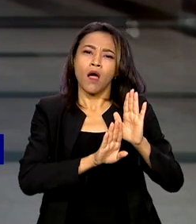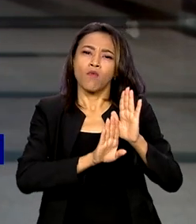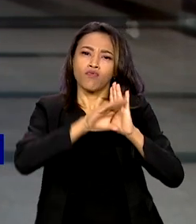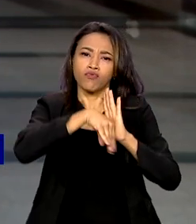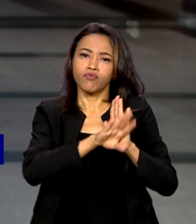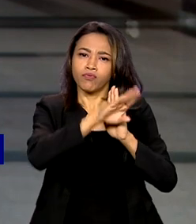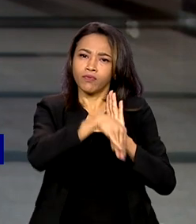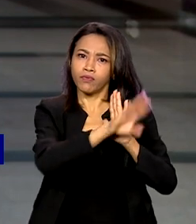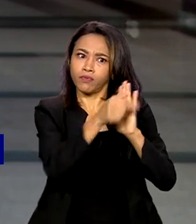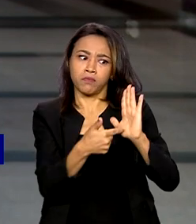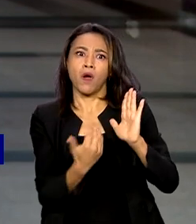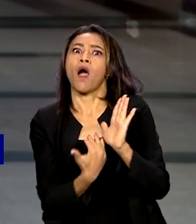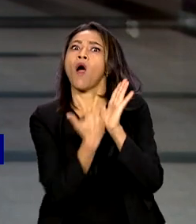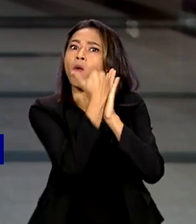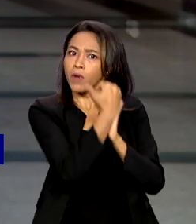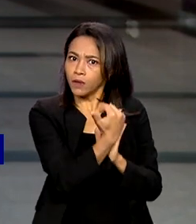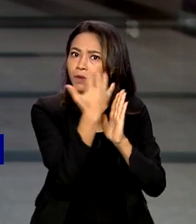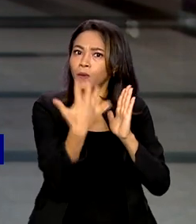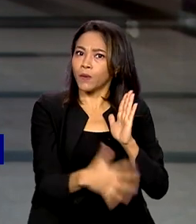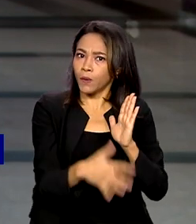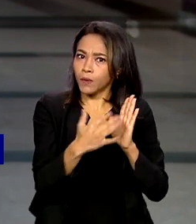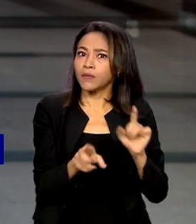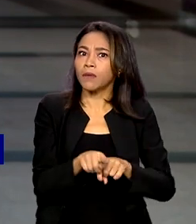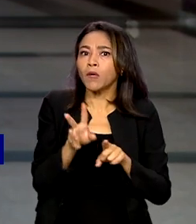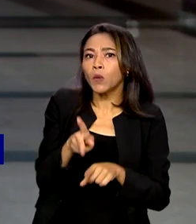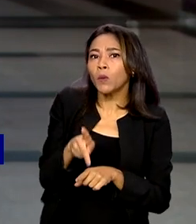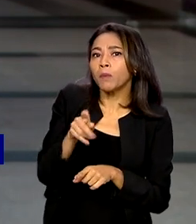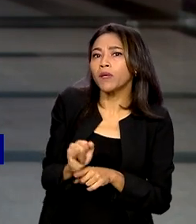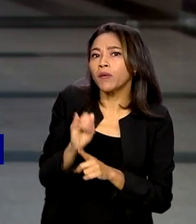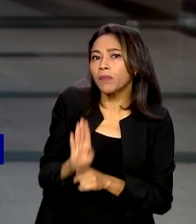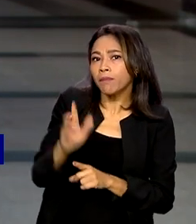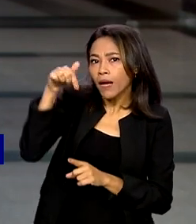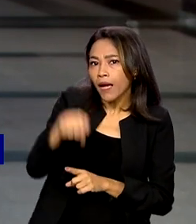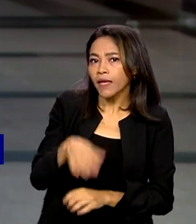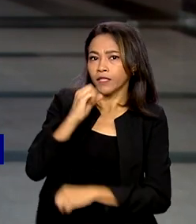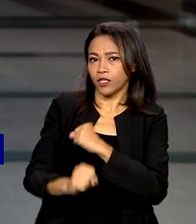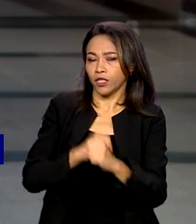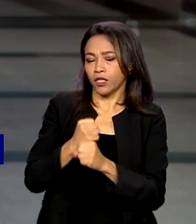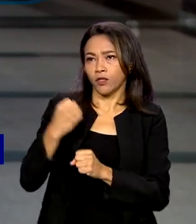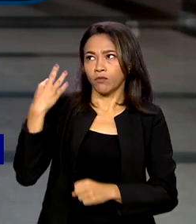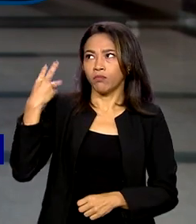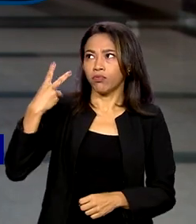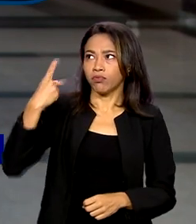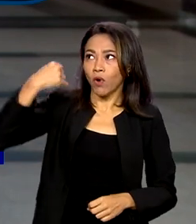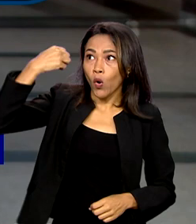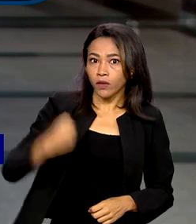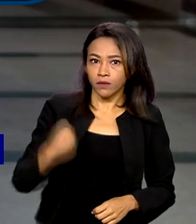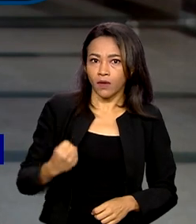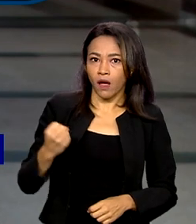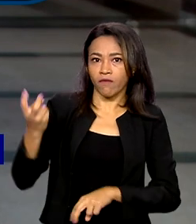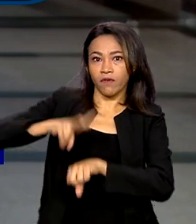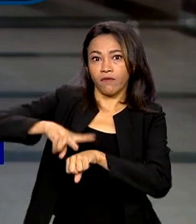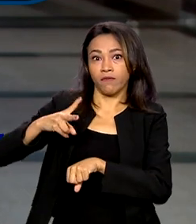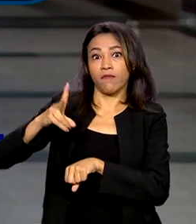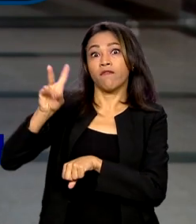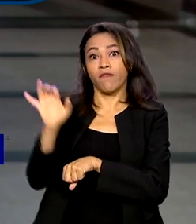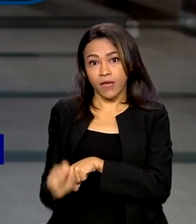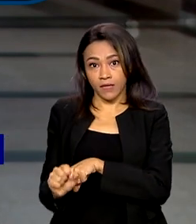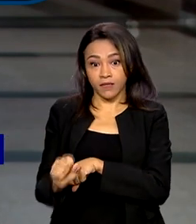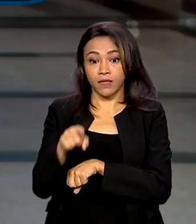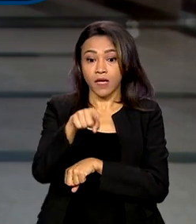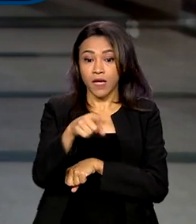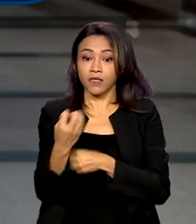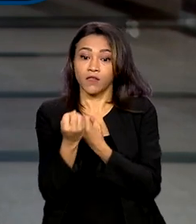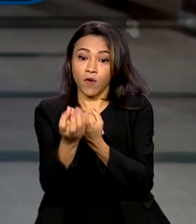previsão de crescimento do PIB para este ano pela oitava vez. Segundo a projeção do boletim